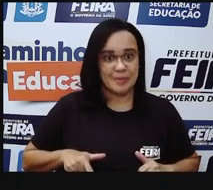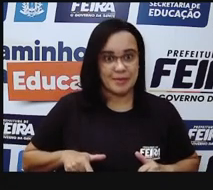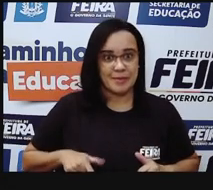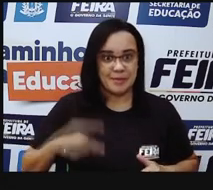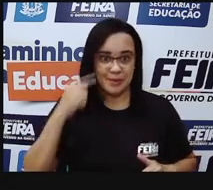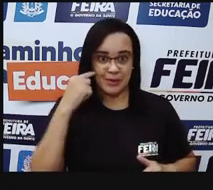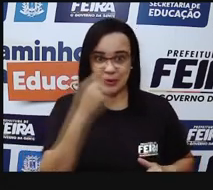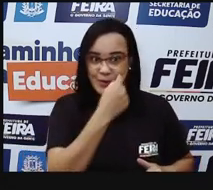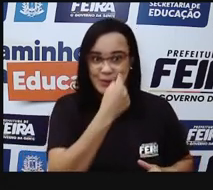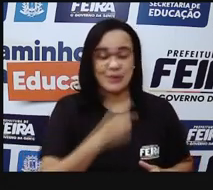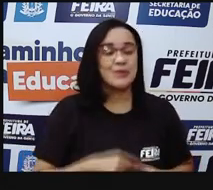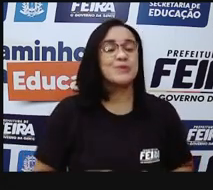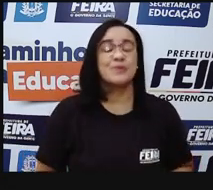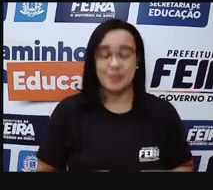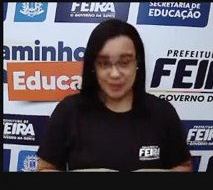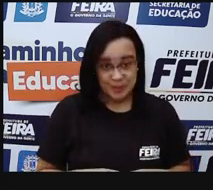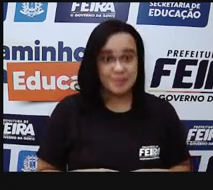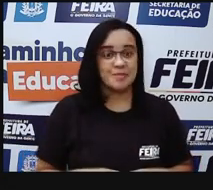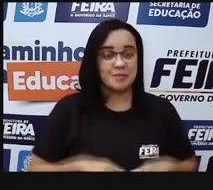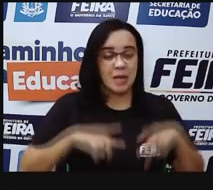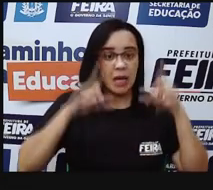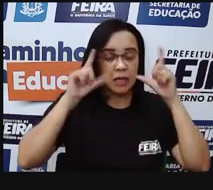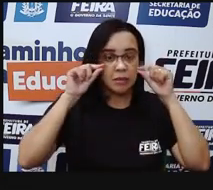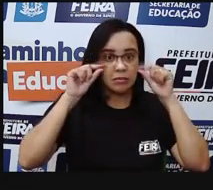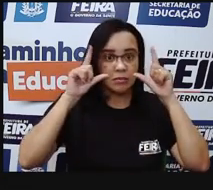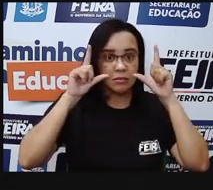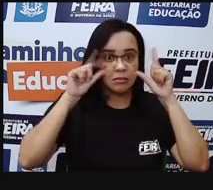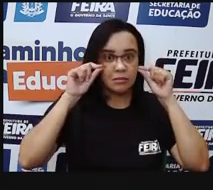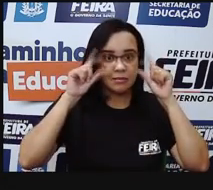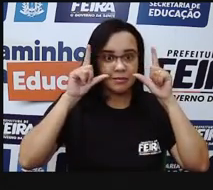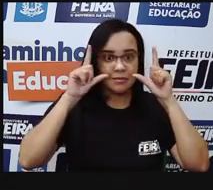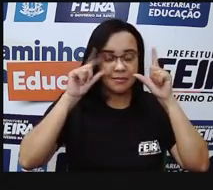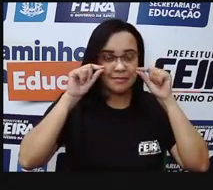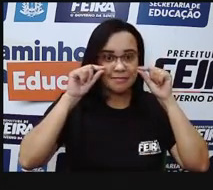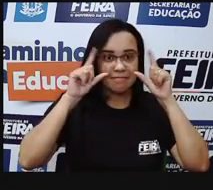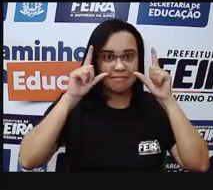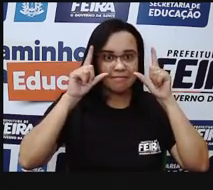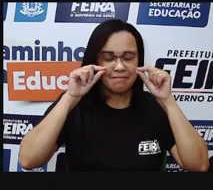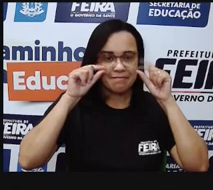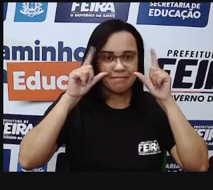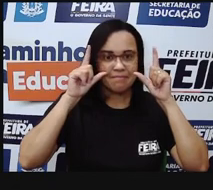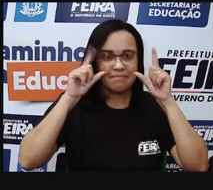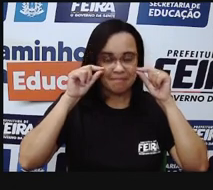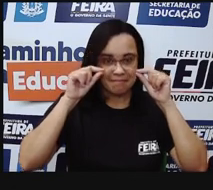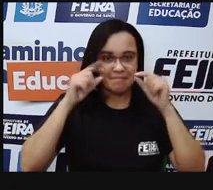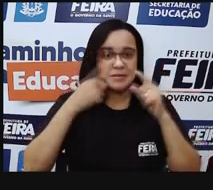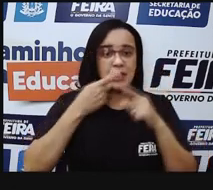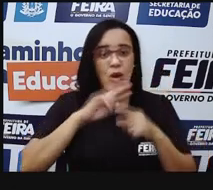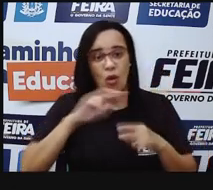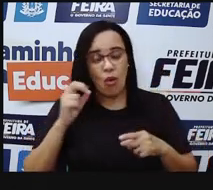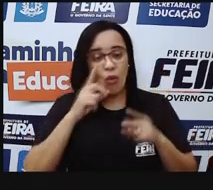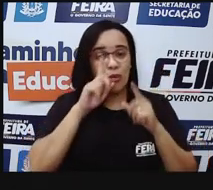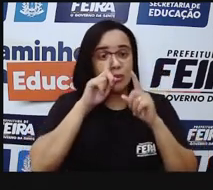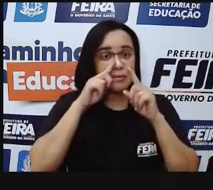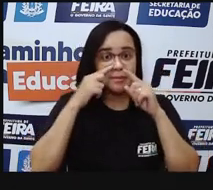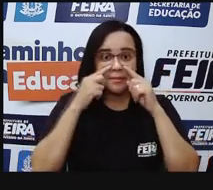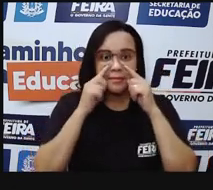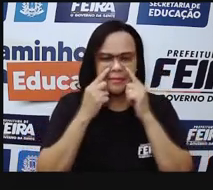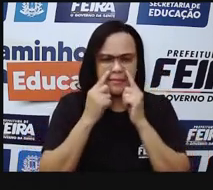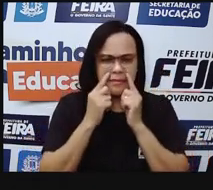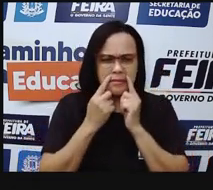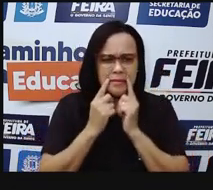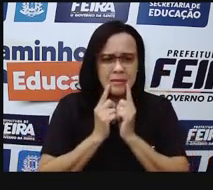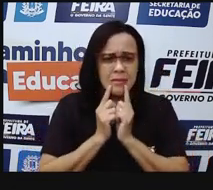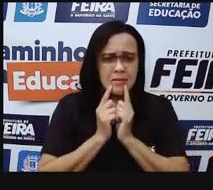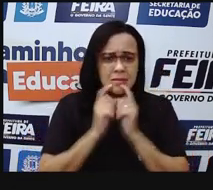cílio e pálpebras, esse líquido, que é a nossa lágrima, se espalha pelo nosso